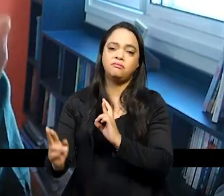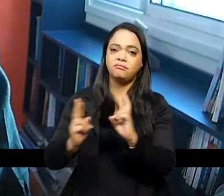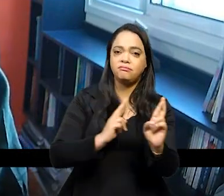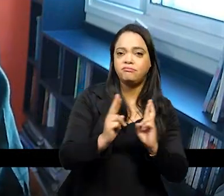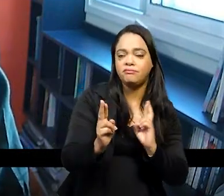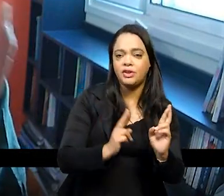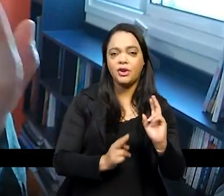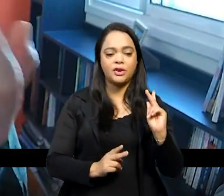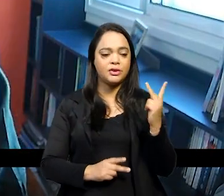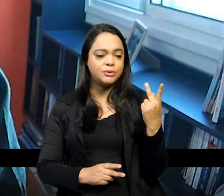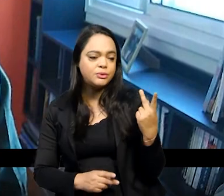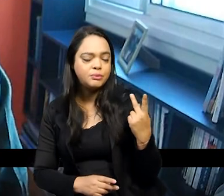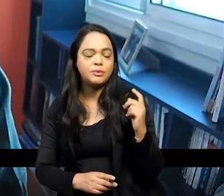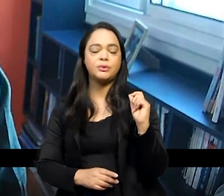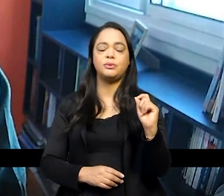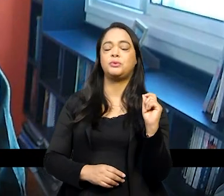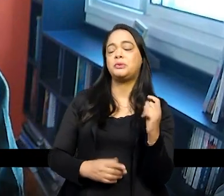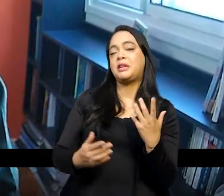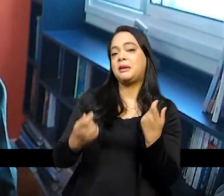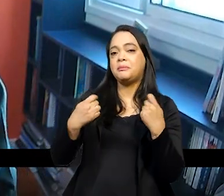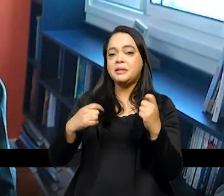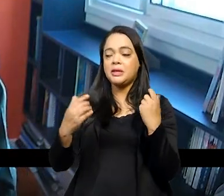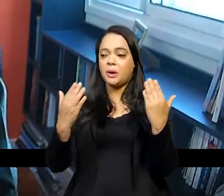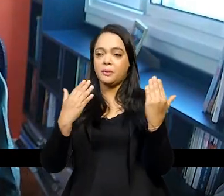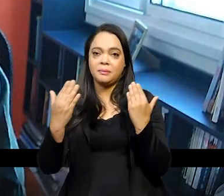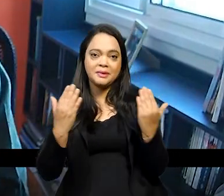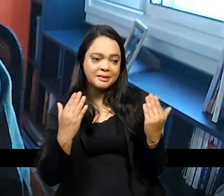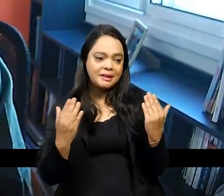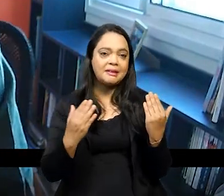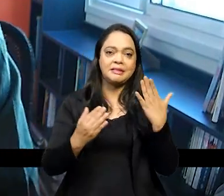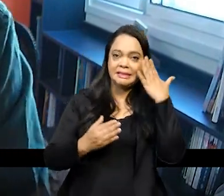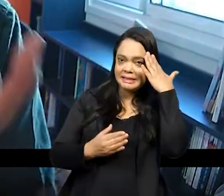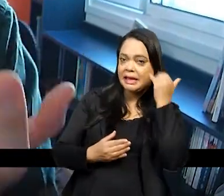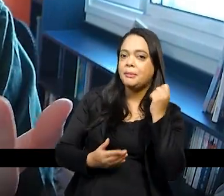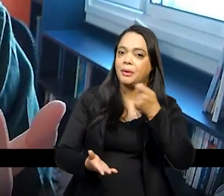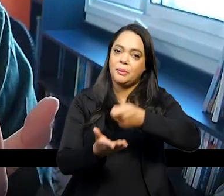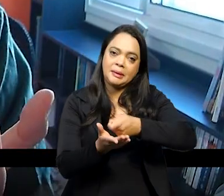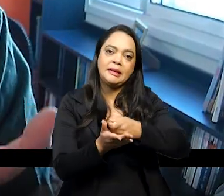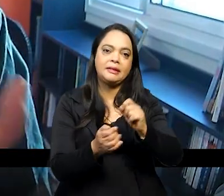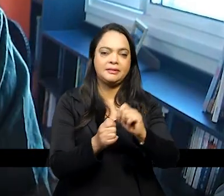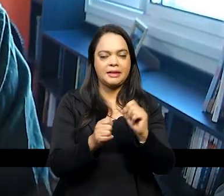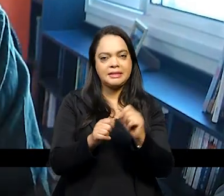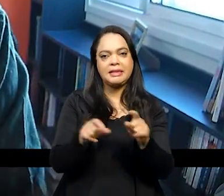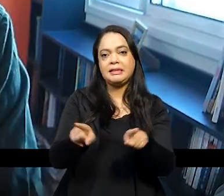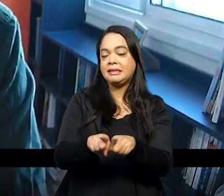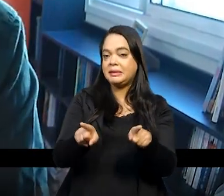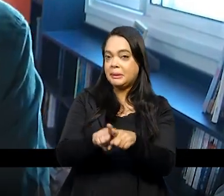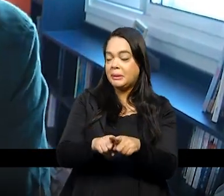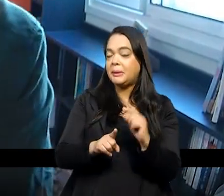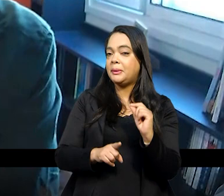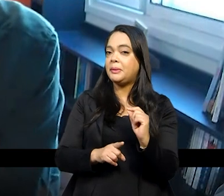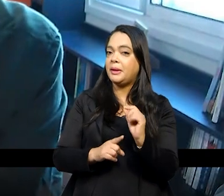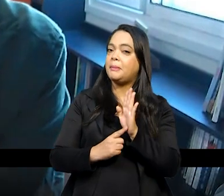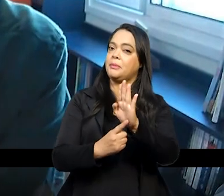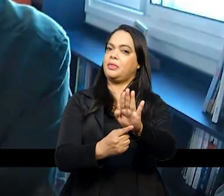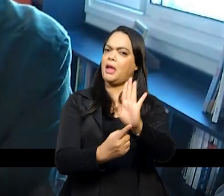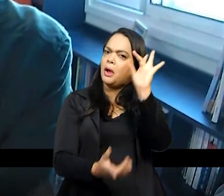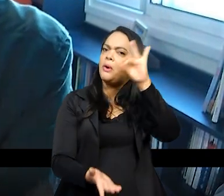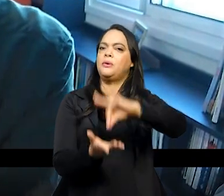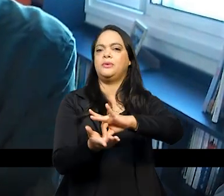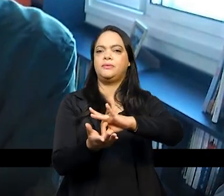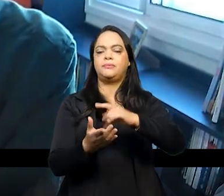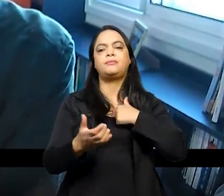por obrigação de ofício fazer e que constituem digamos a dose de originalidade da sua obra. Então eu vou